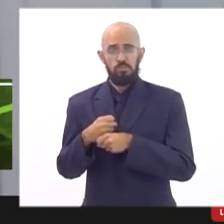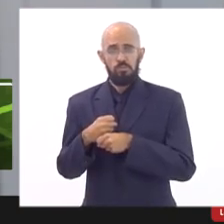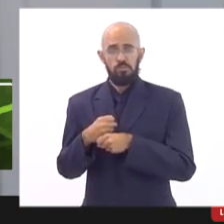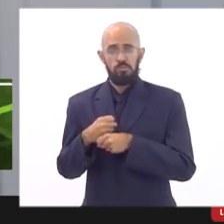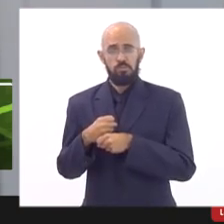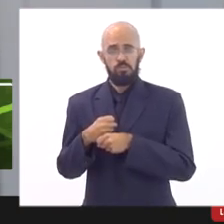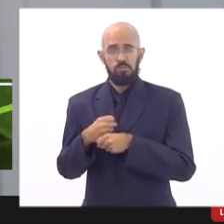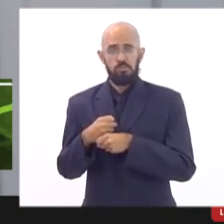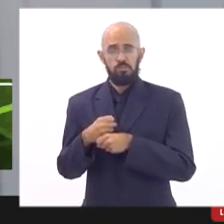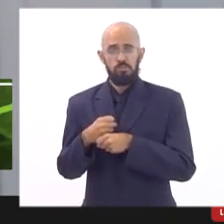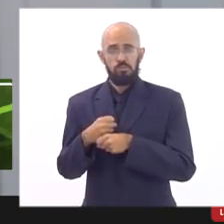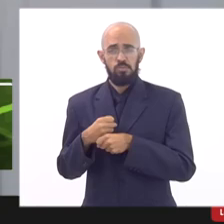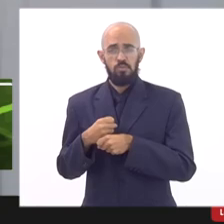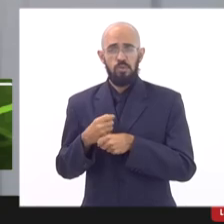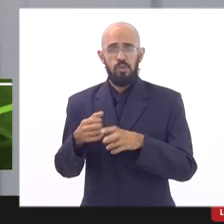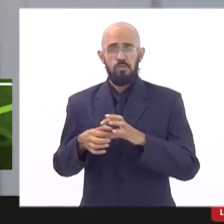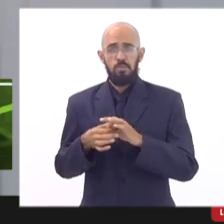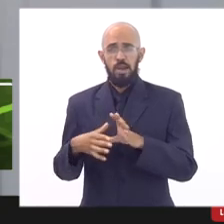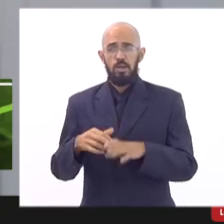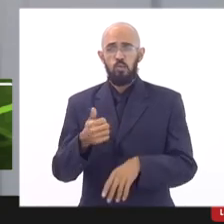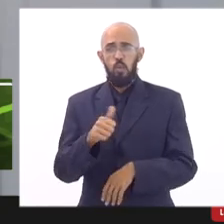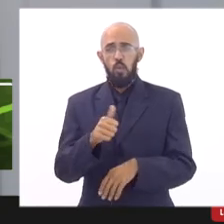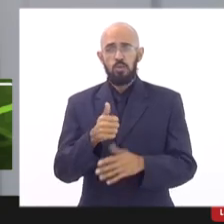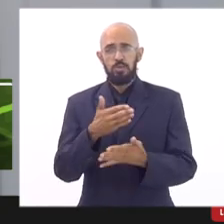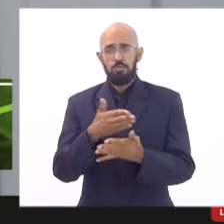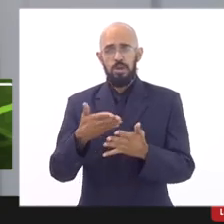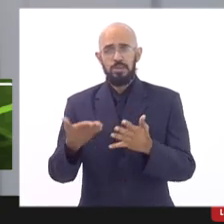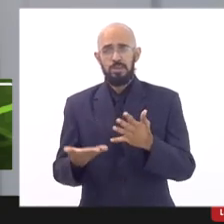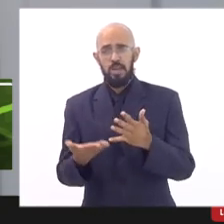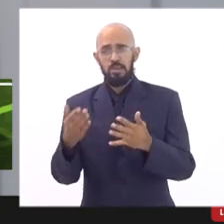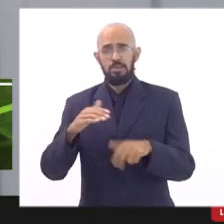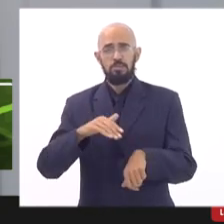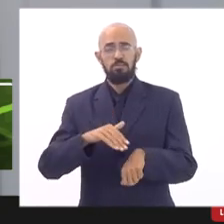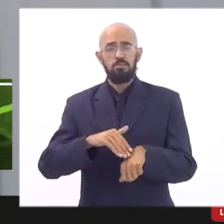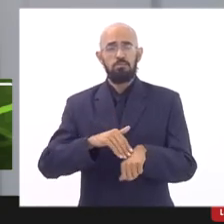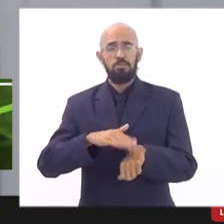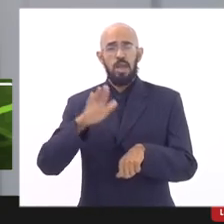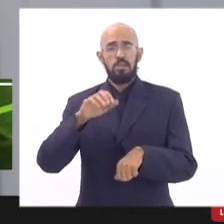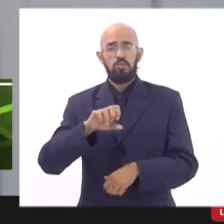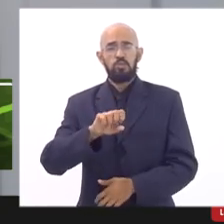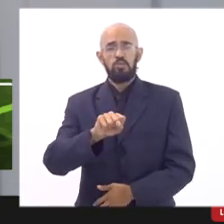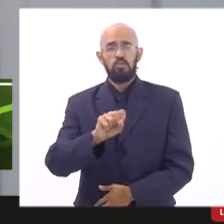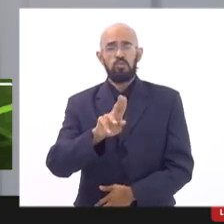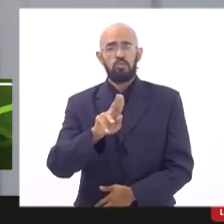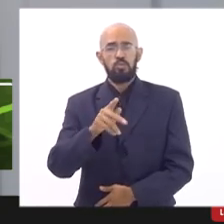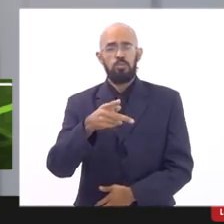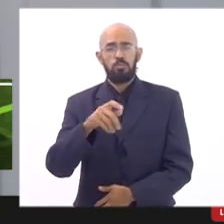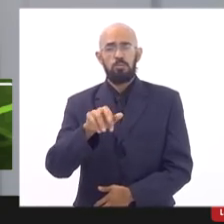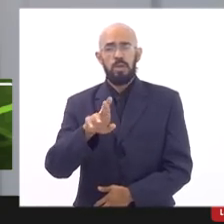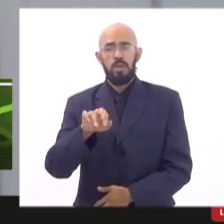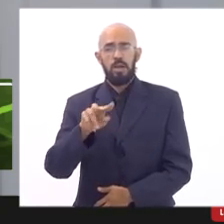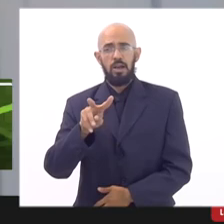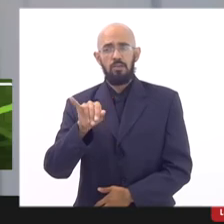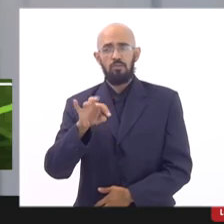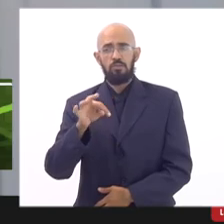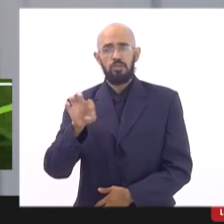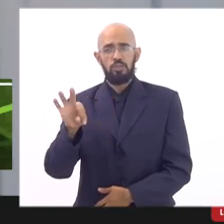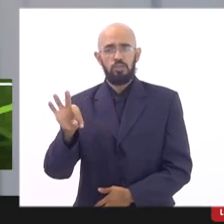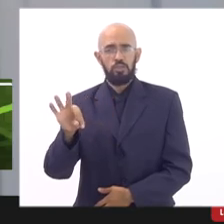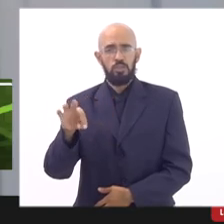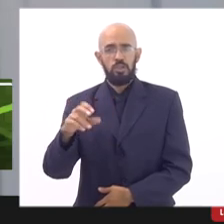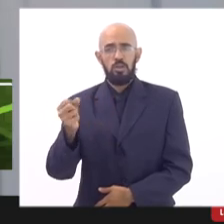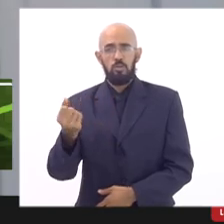liberadas 11 parcelas mais esperadas foi dividido no mês de junho e no mês de julho quando nós